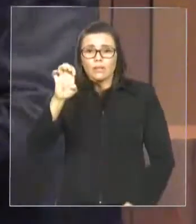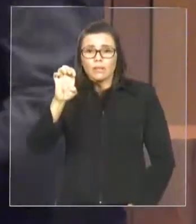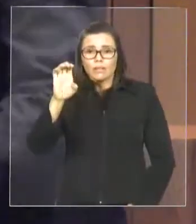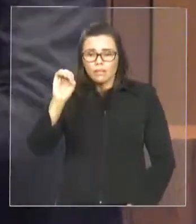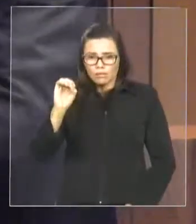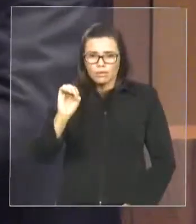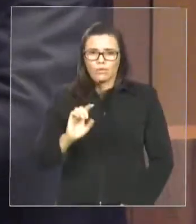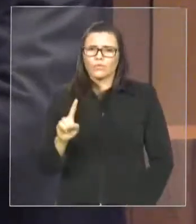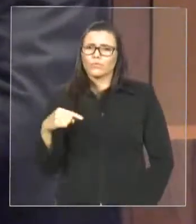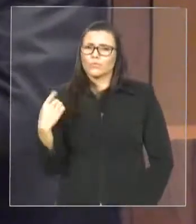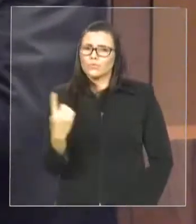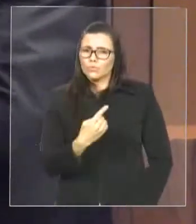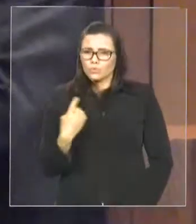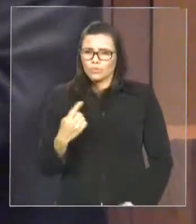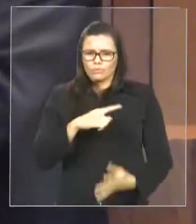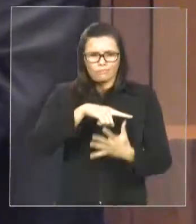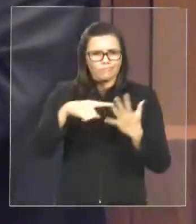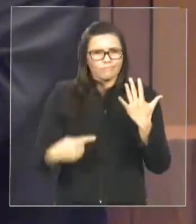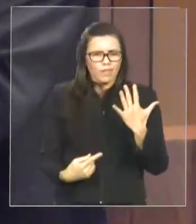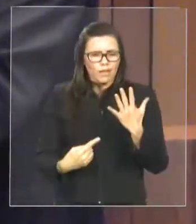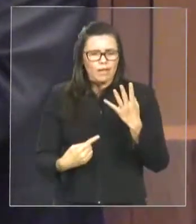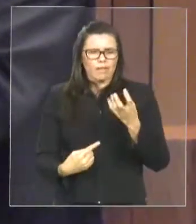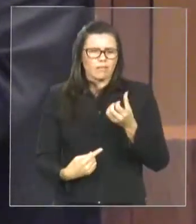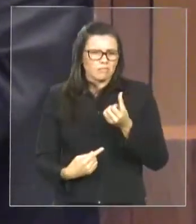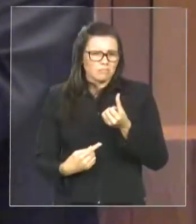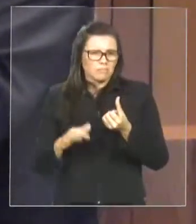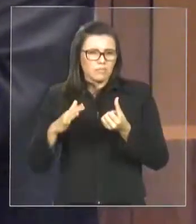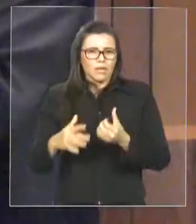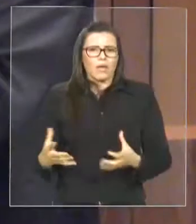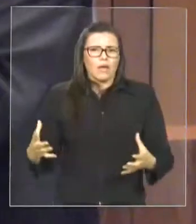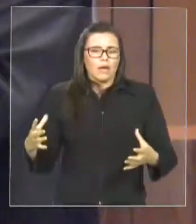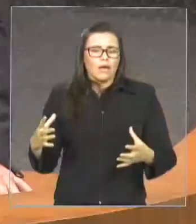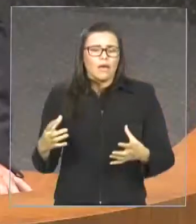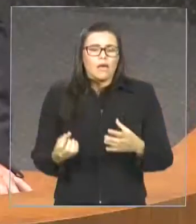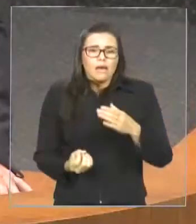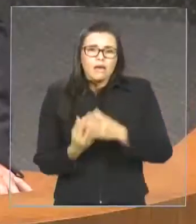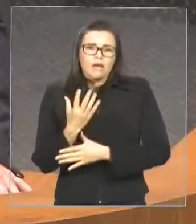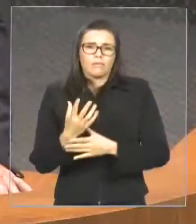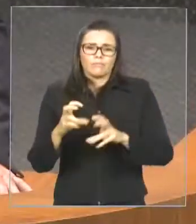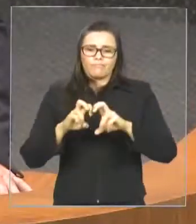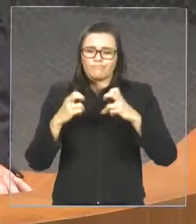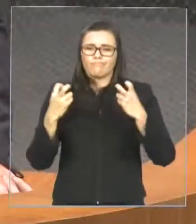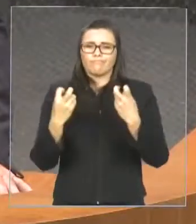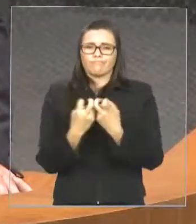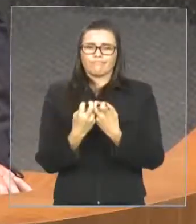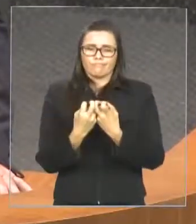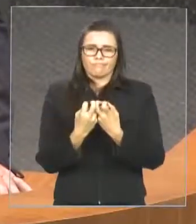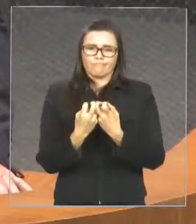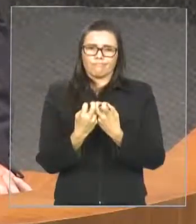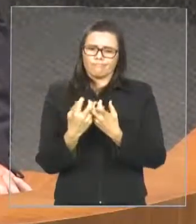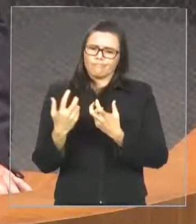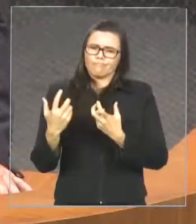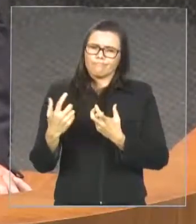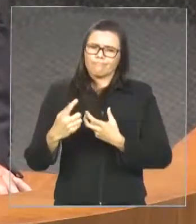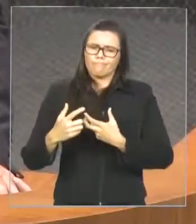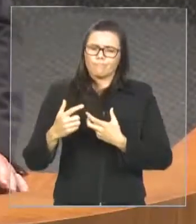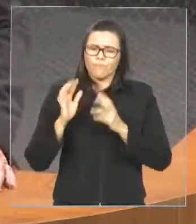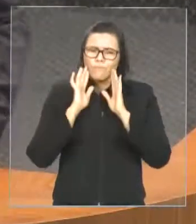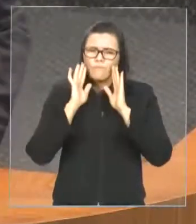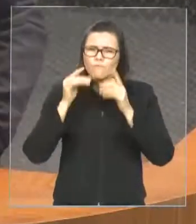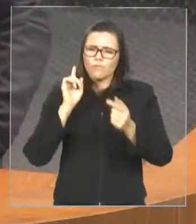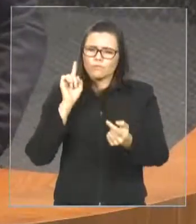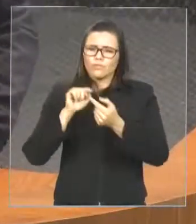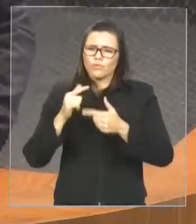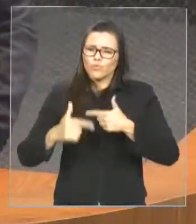em defesa do sistema das notas do Enem para alunos do Estado do Maranhão. Nós elegemos a diretoria,